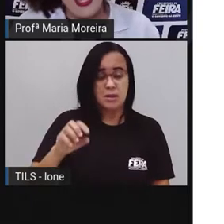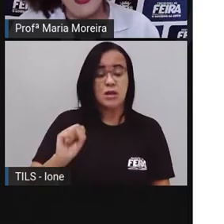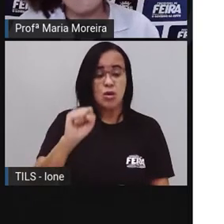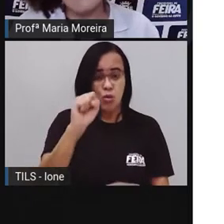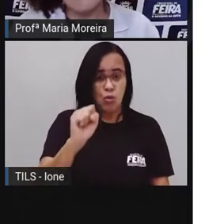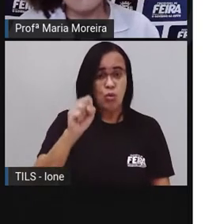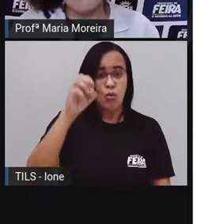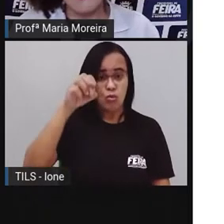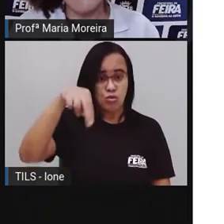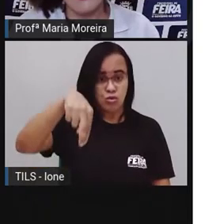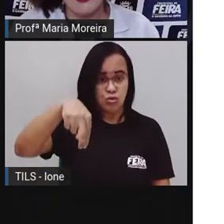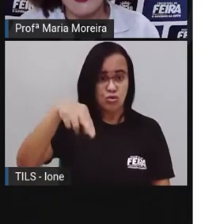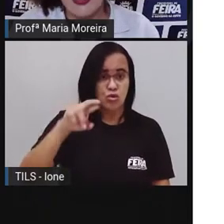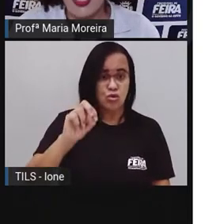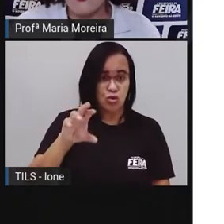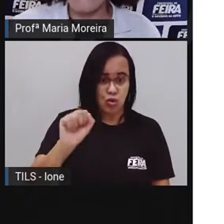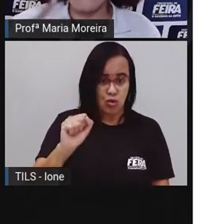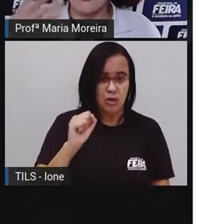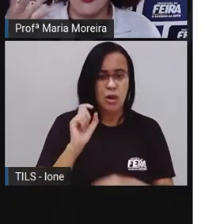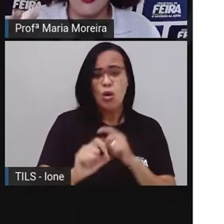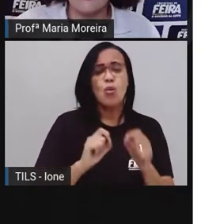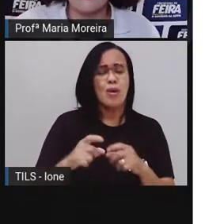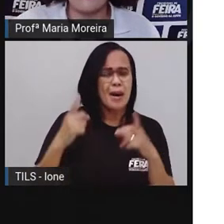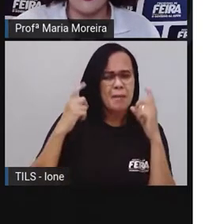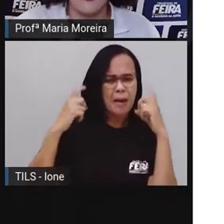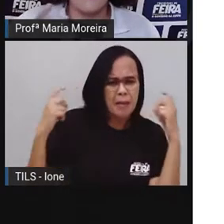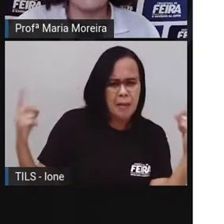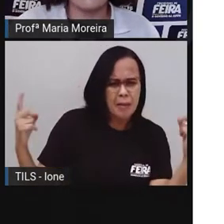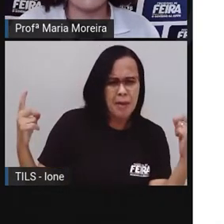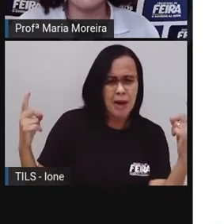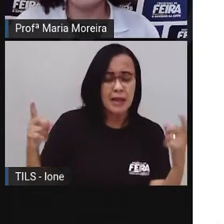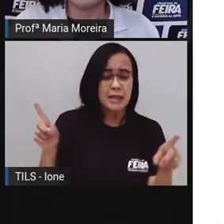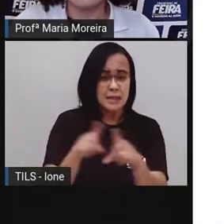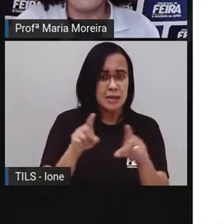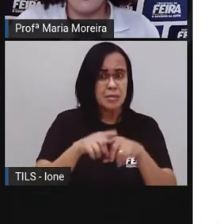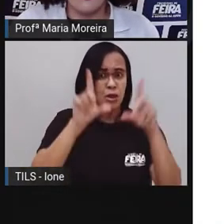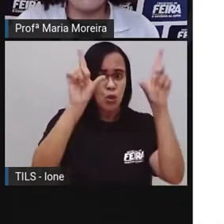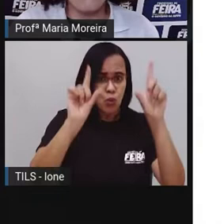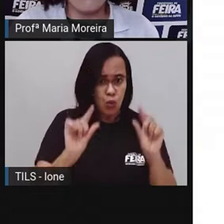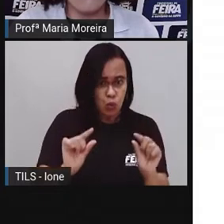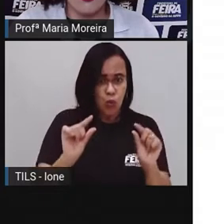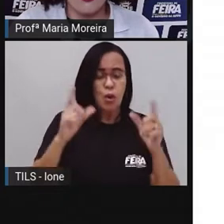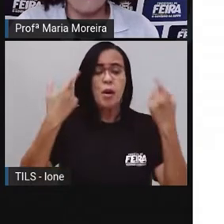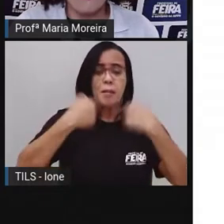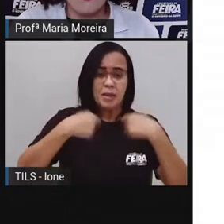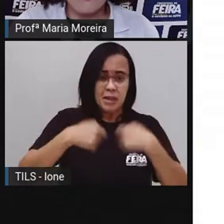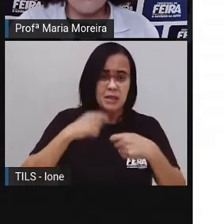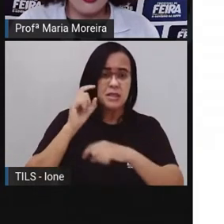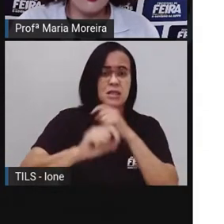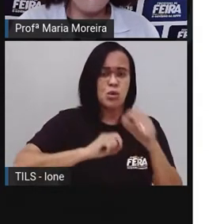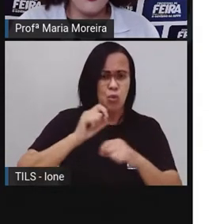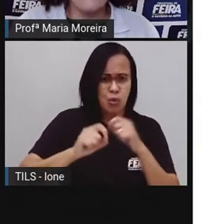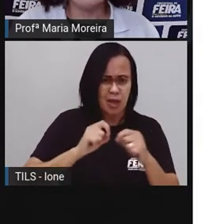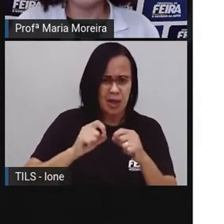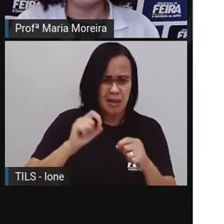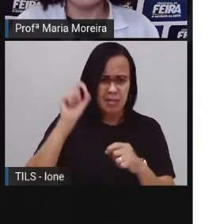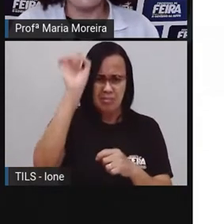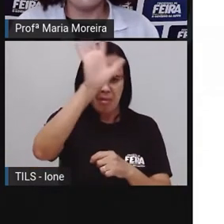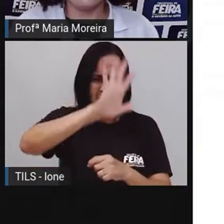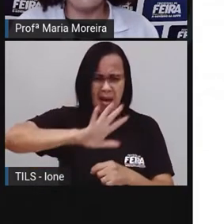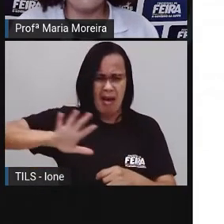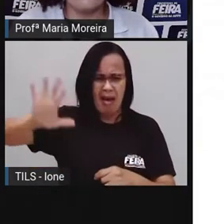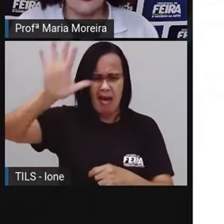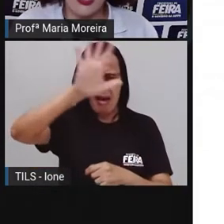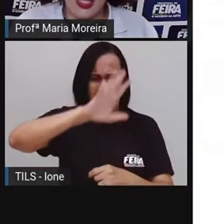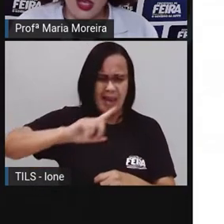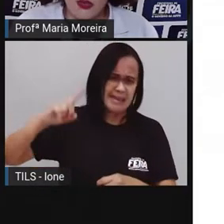a emissão de poluentes, né, de fumaça, de gases, né, na atmosfera, no ar, né,